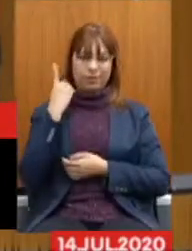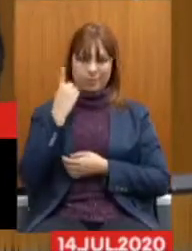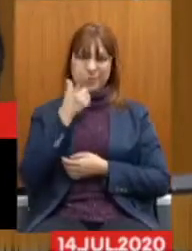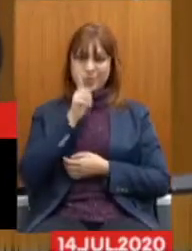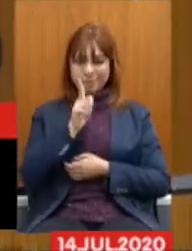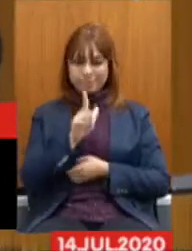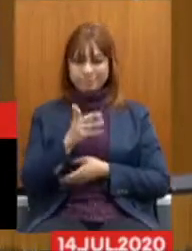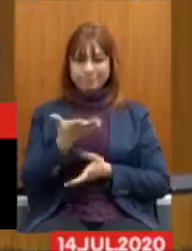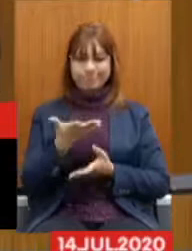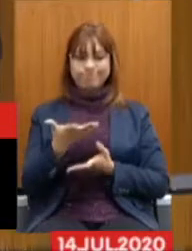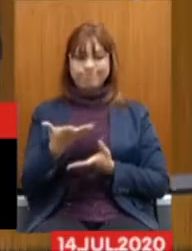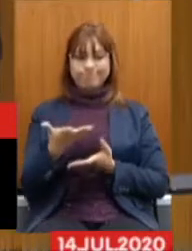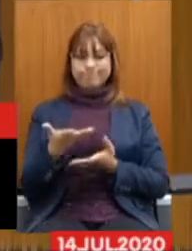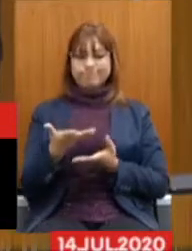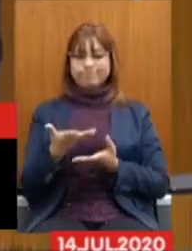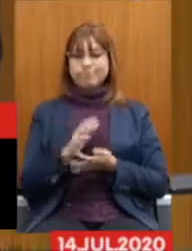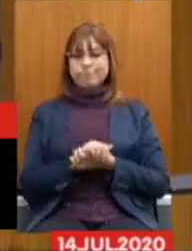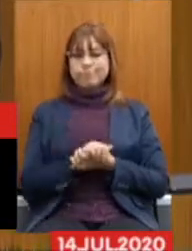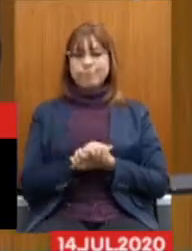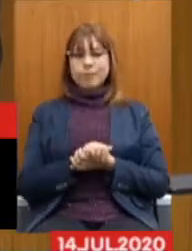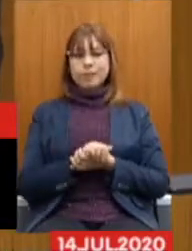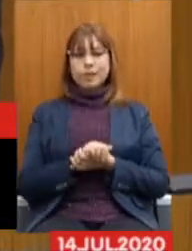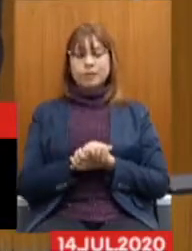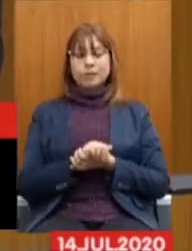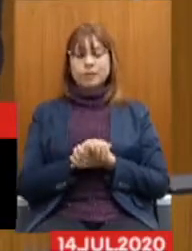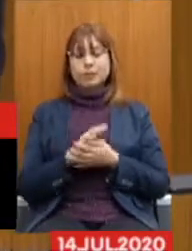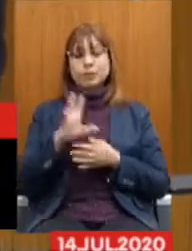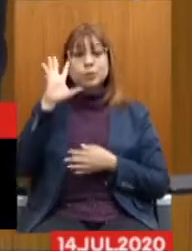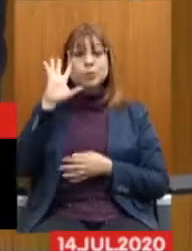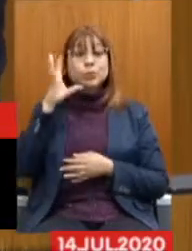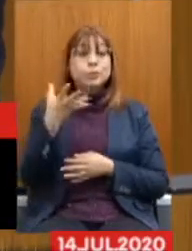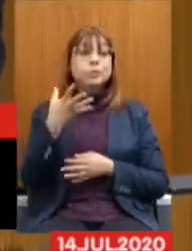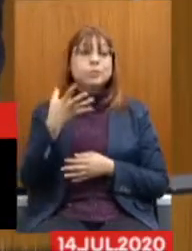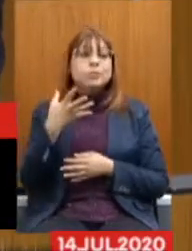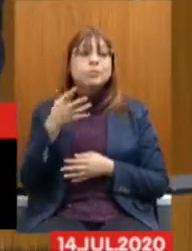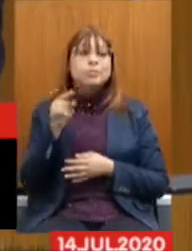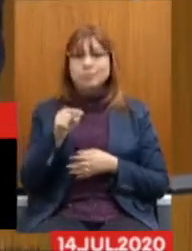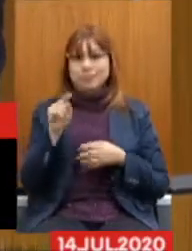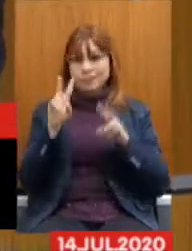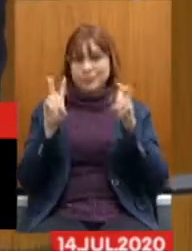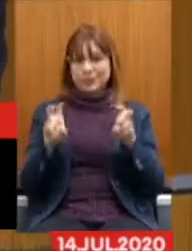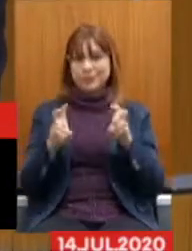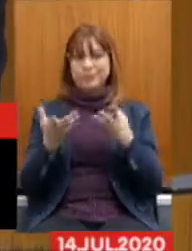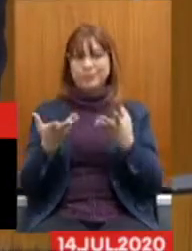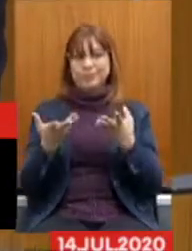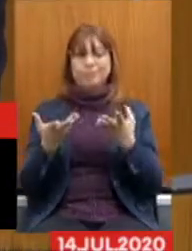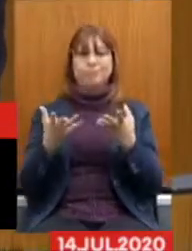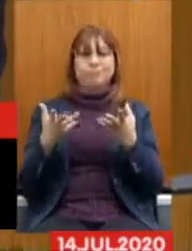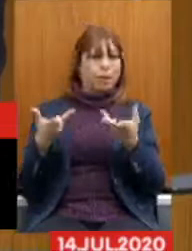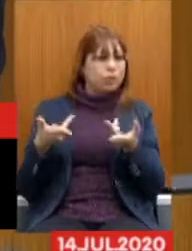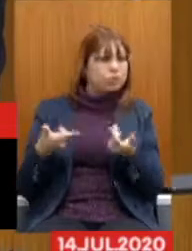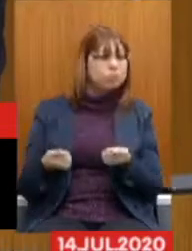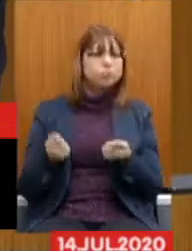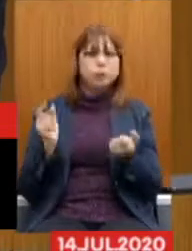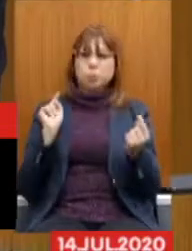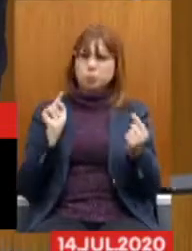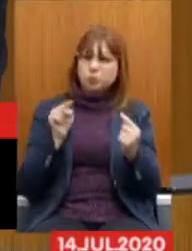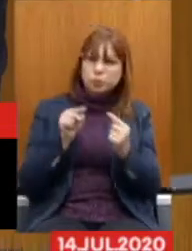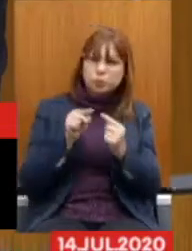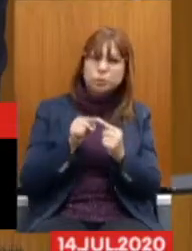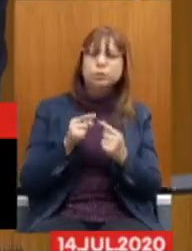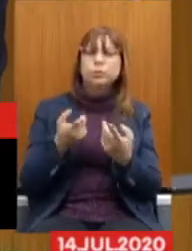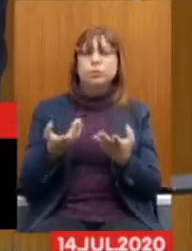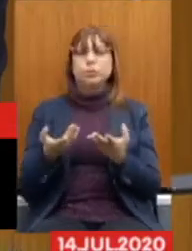enfrentar essa matéria de forma mais qualificada, de forma mais objetiva,